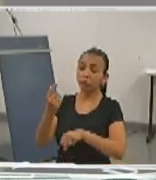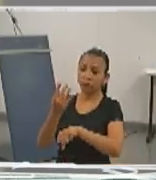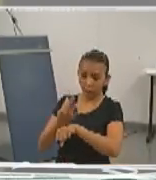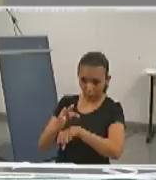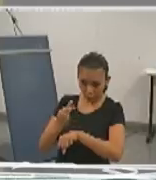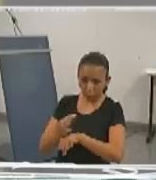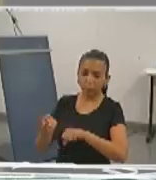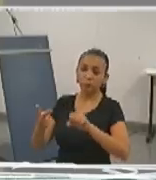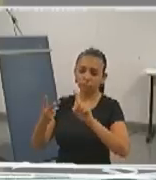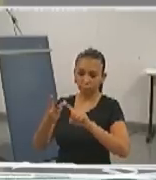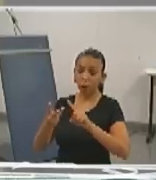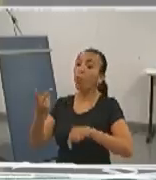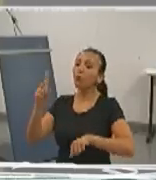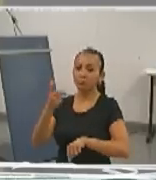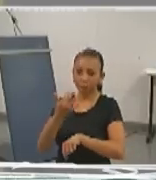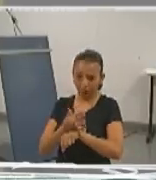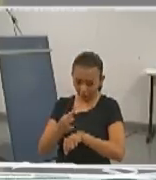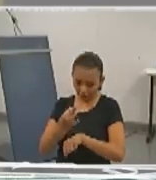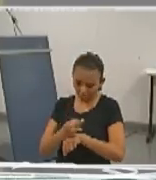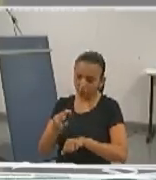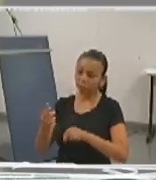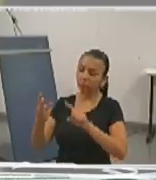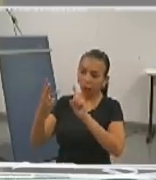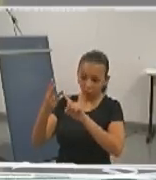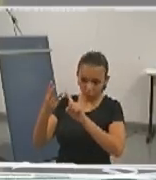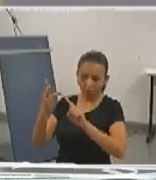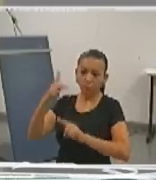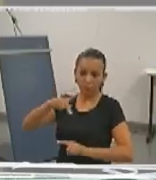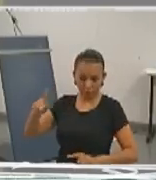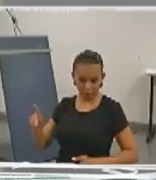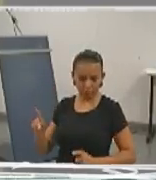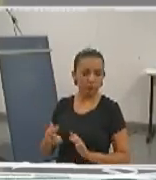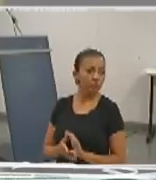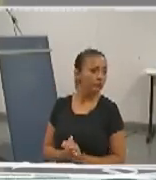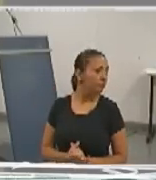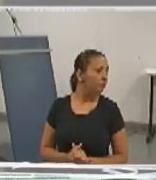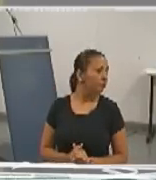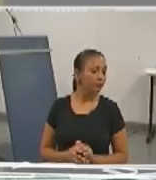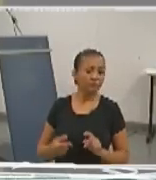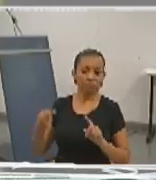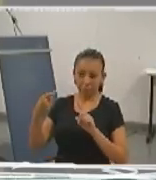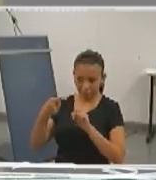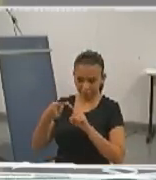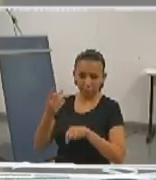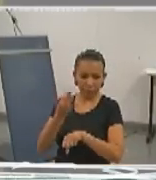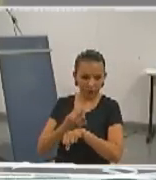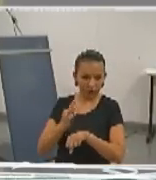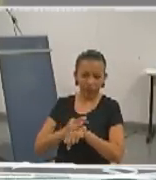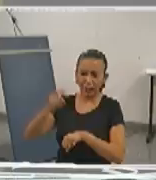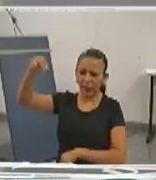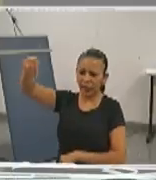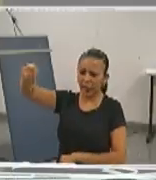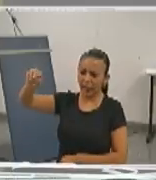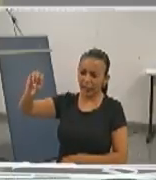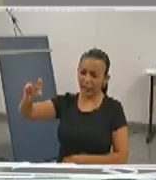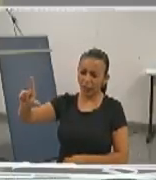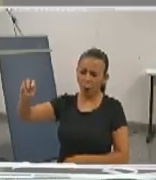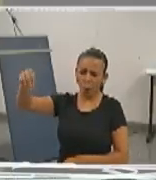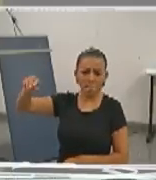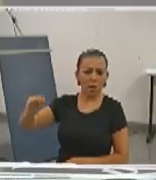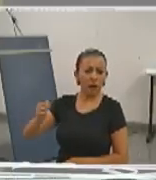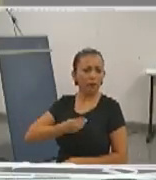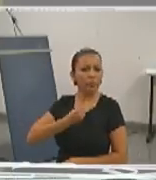outro técnico e uma docente. Então, a técnica Nelma está presente?